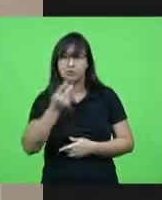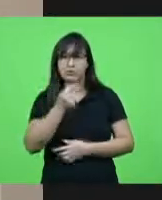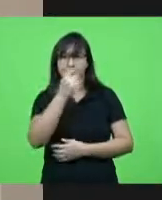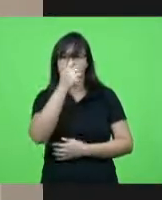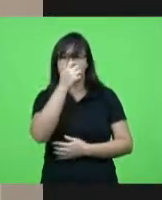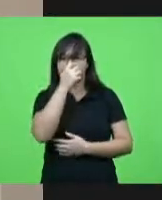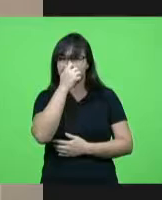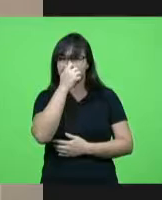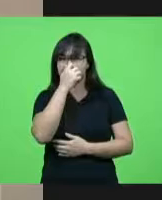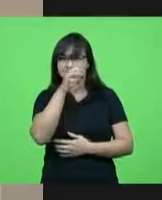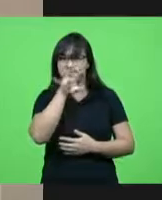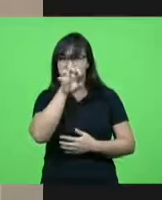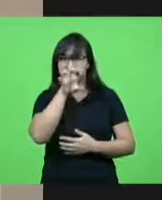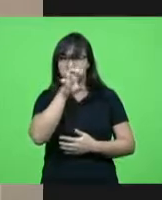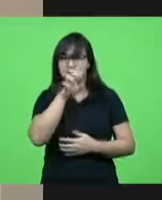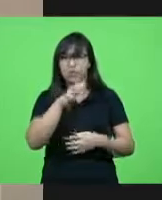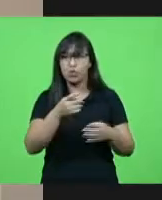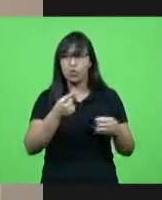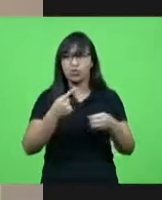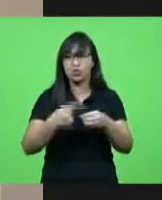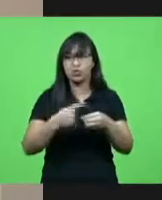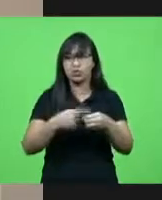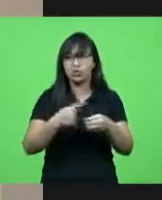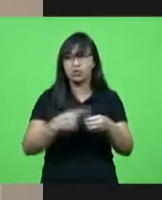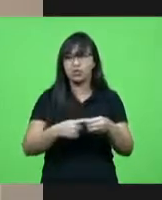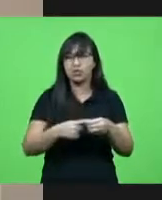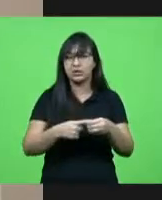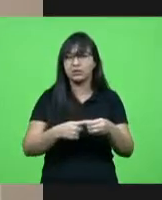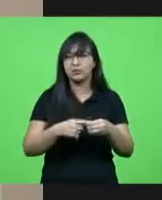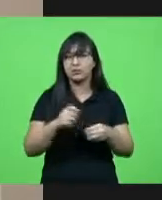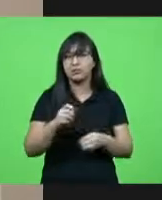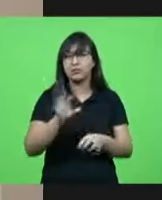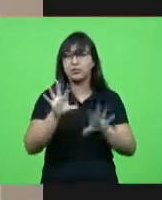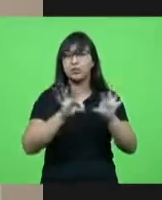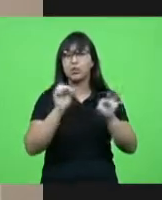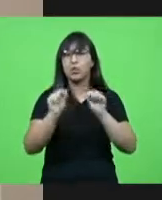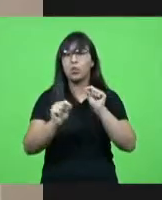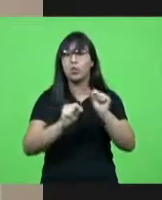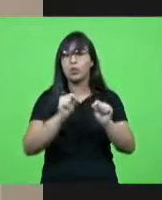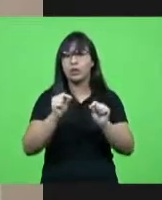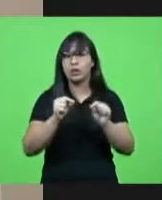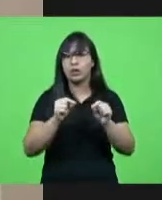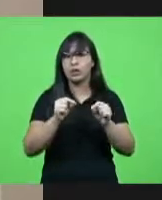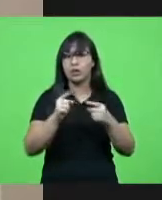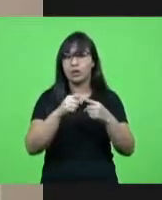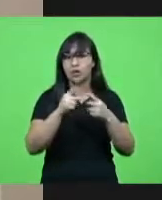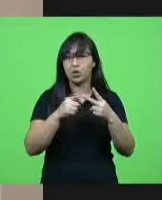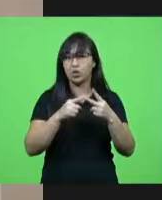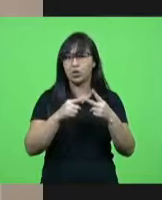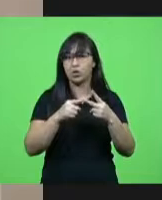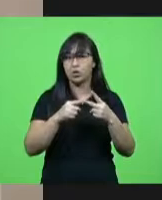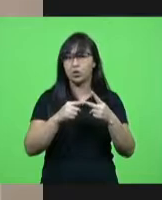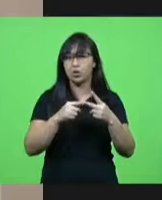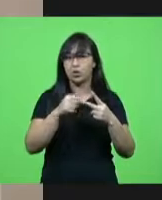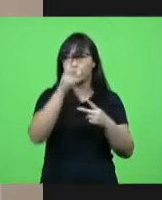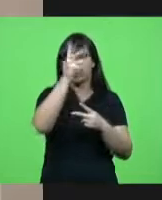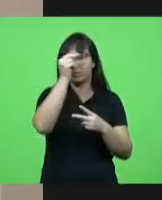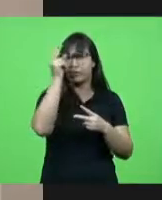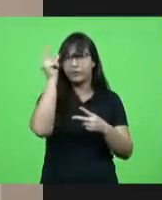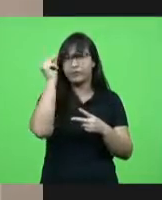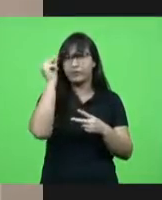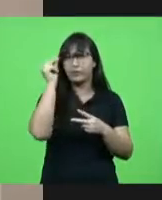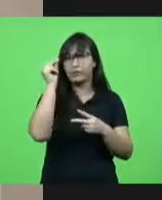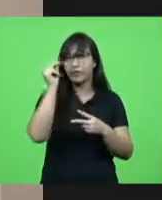dos municípios e quais são as opções eu vou citar dois prefeitos aqui o Serão de Lages como já foi falado antes aqui